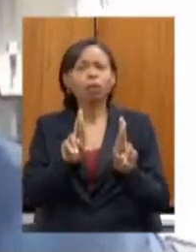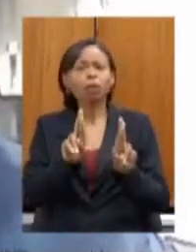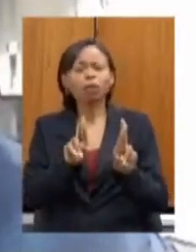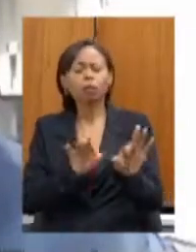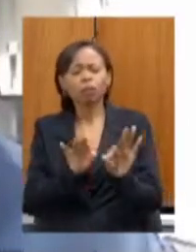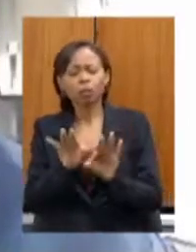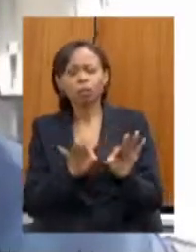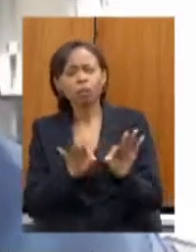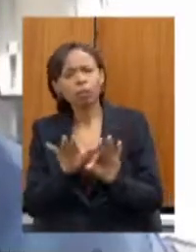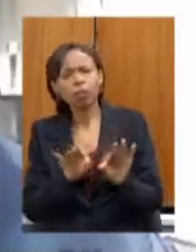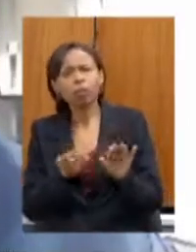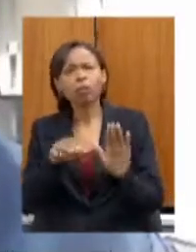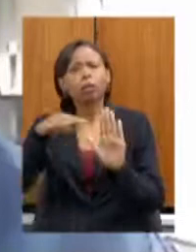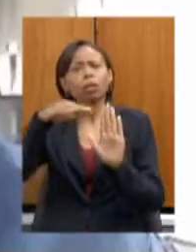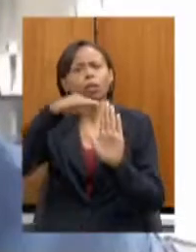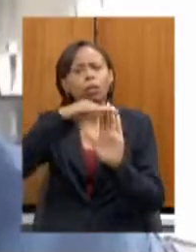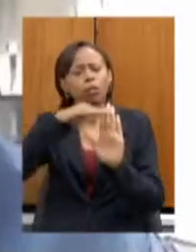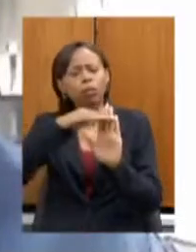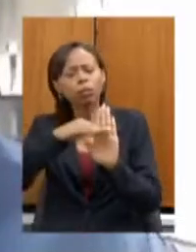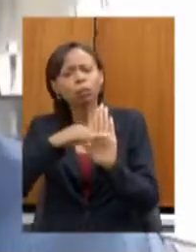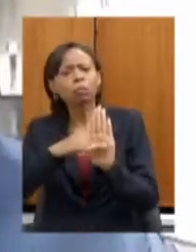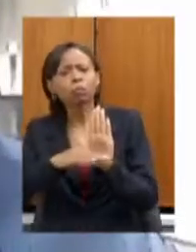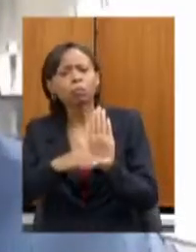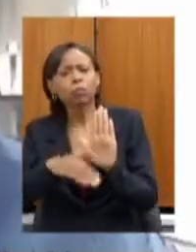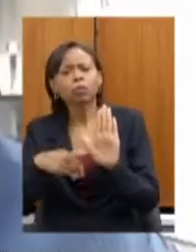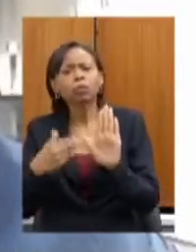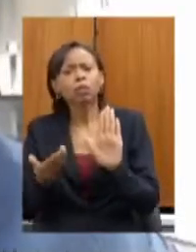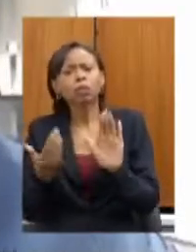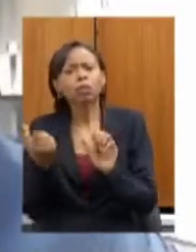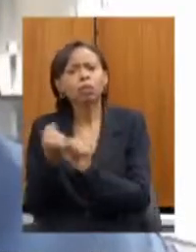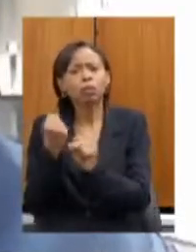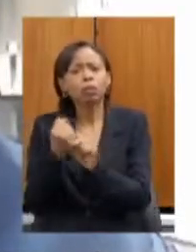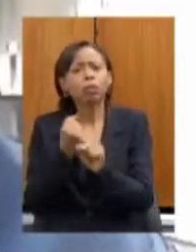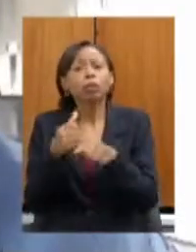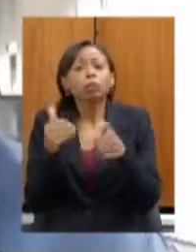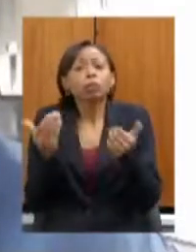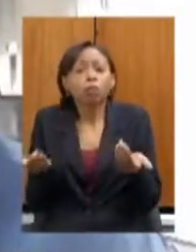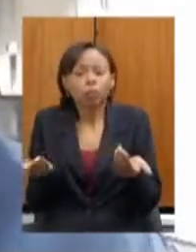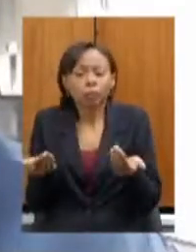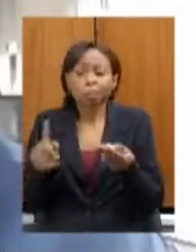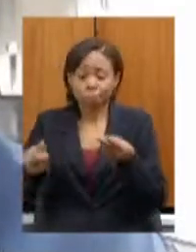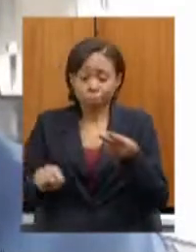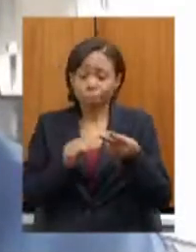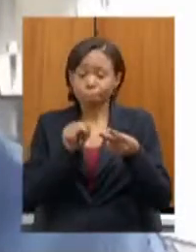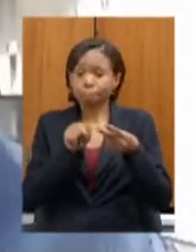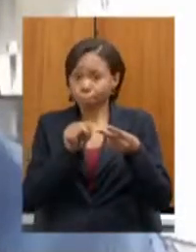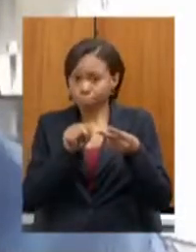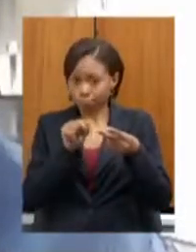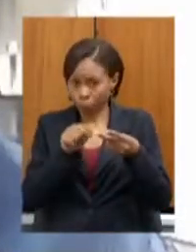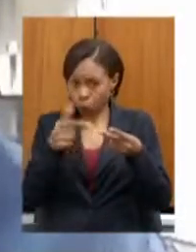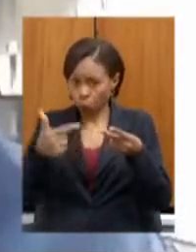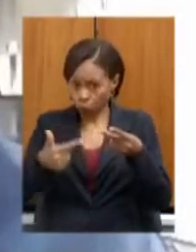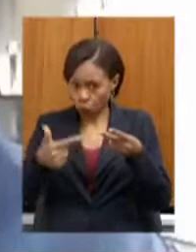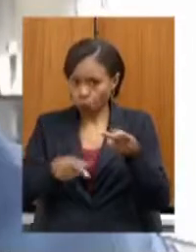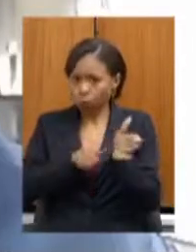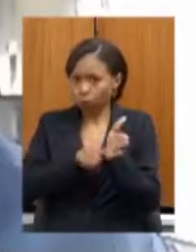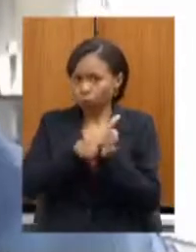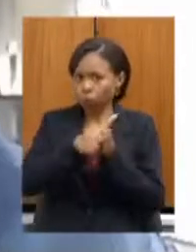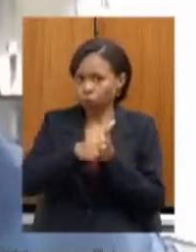cronograma dessas obras? Uma segunda pergunta é também